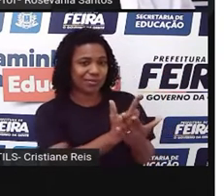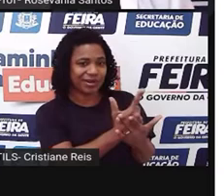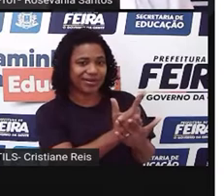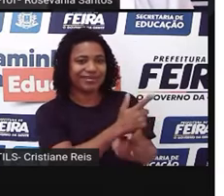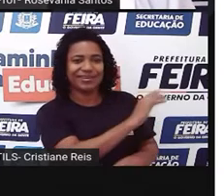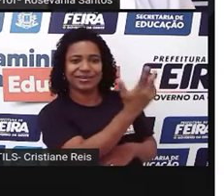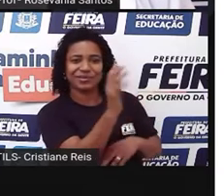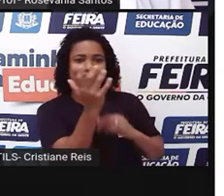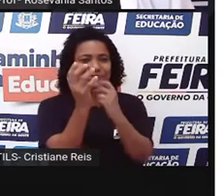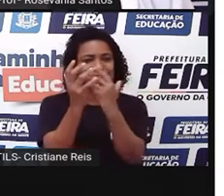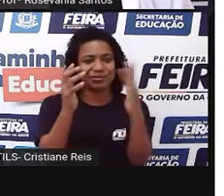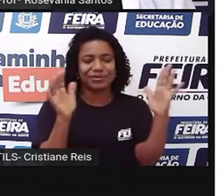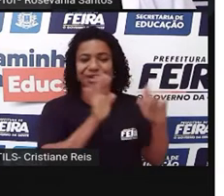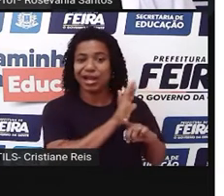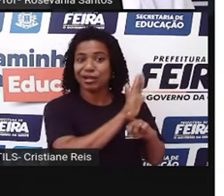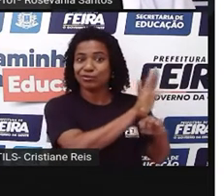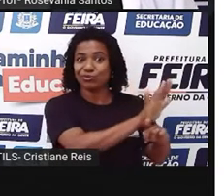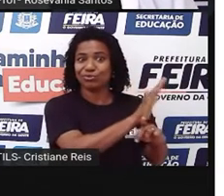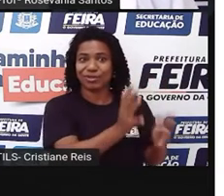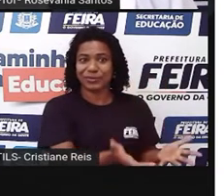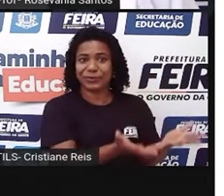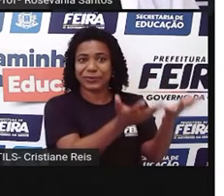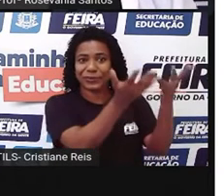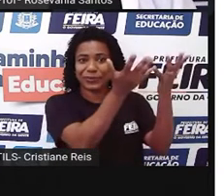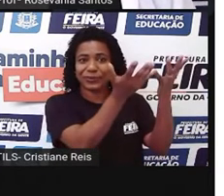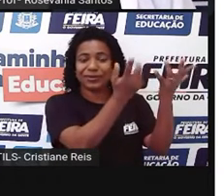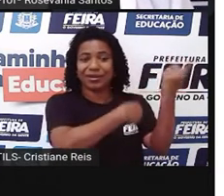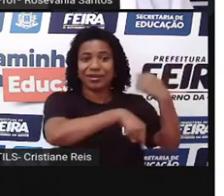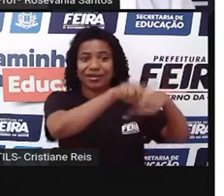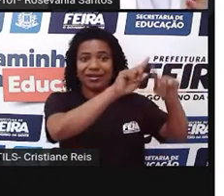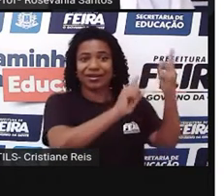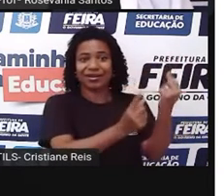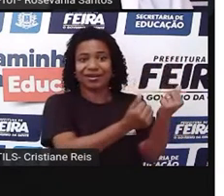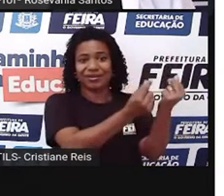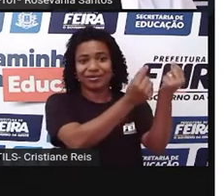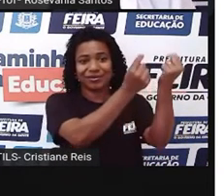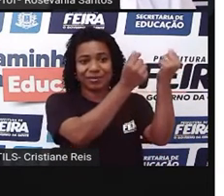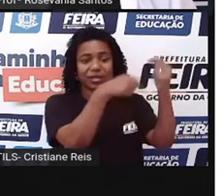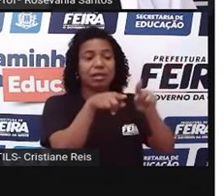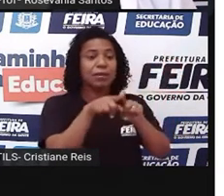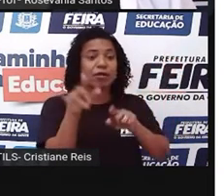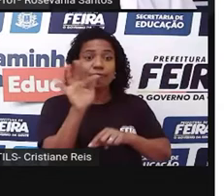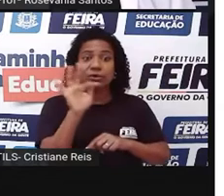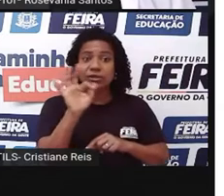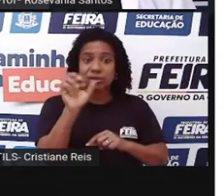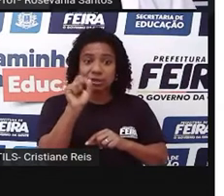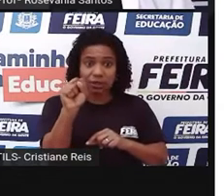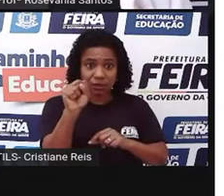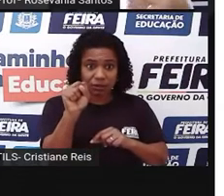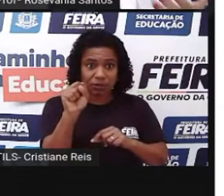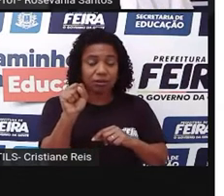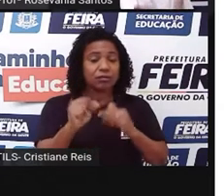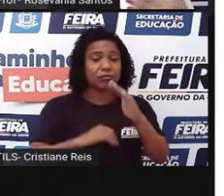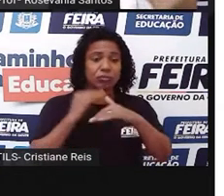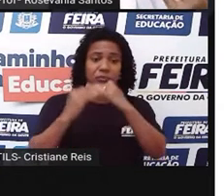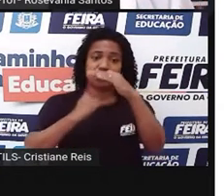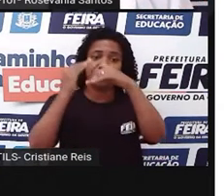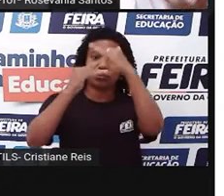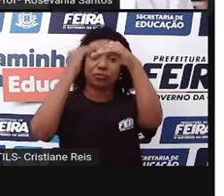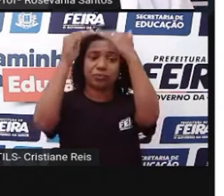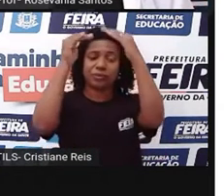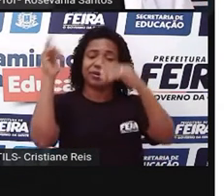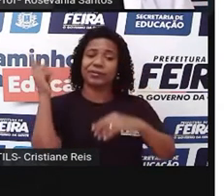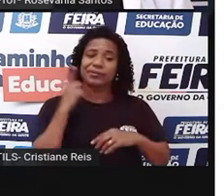feira favorece a economia local, gera dinheiro, né, para a nossa cidade, a cidade desenvolve também. Além da gente já ter todo o